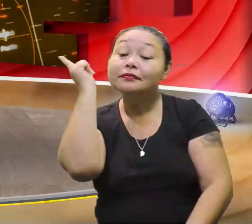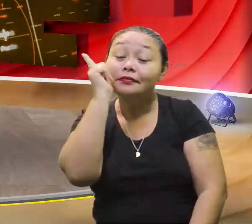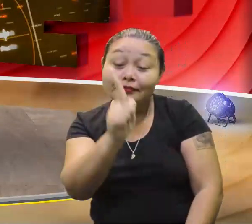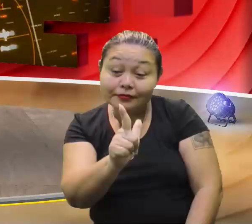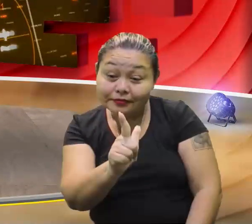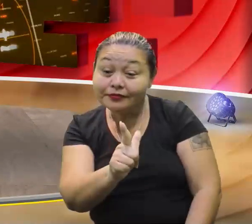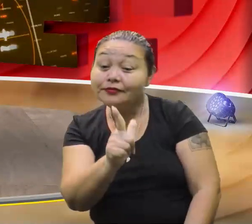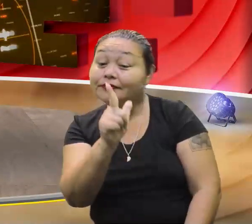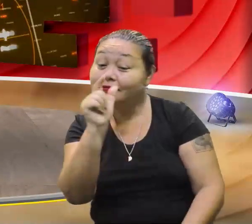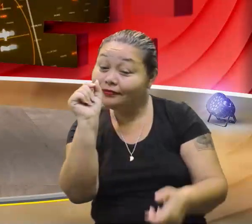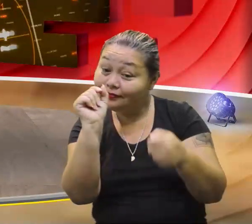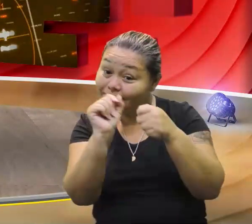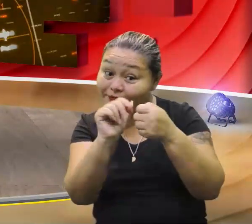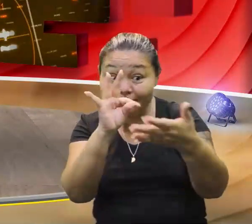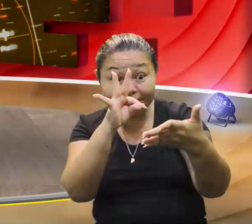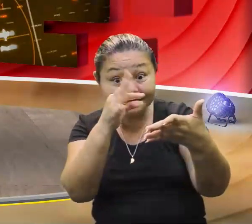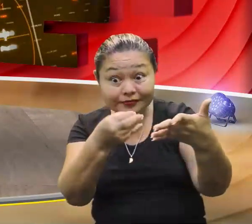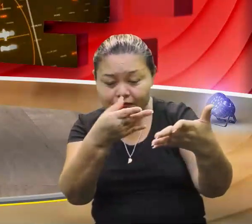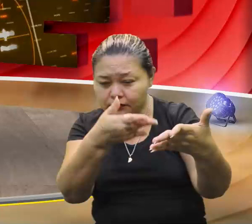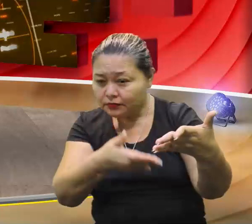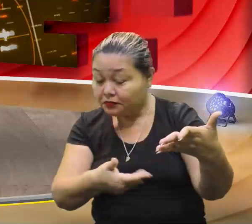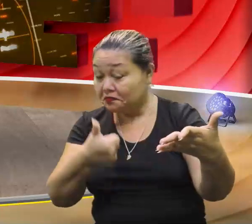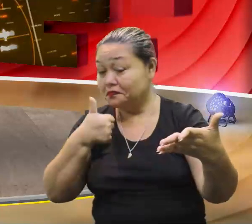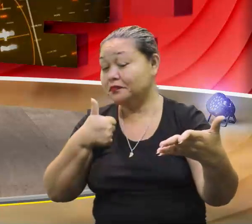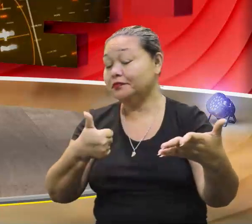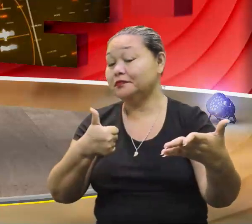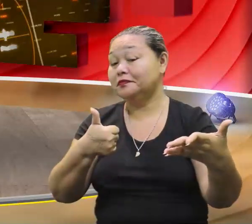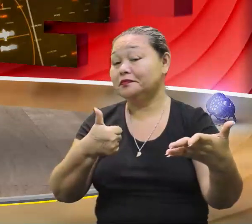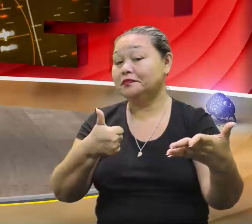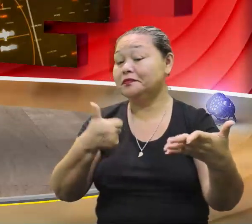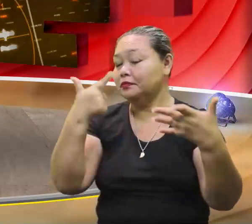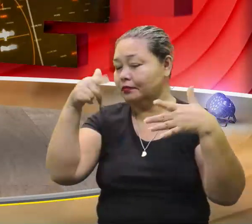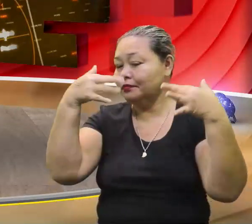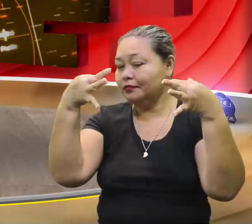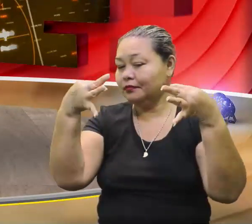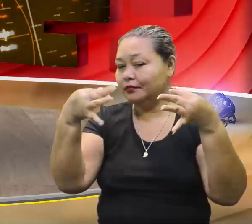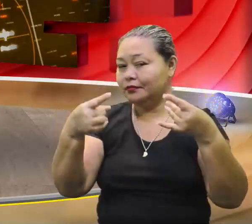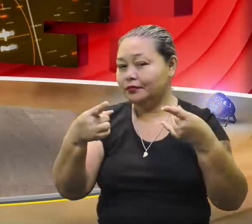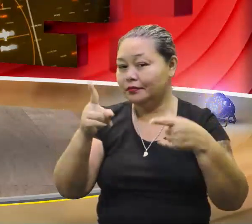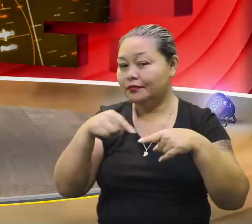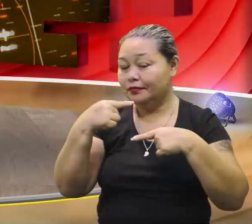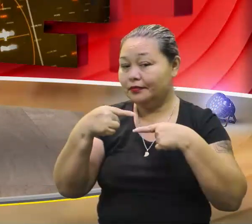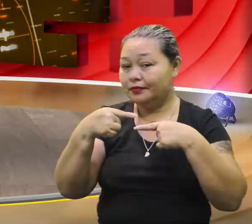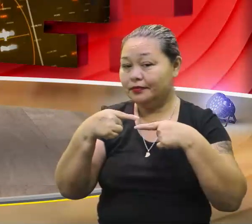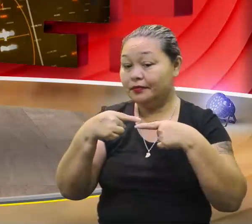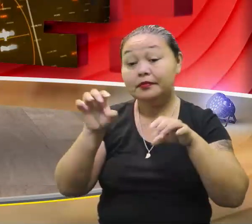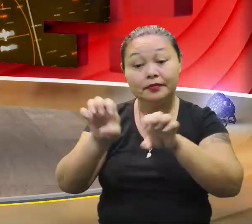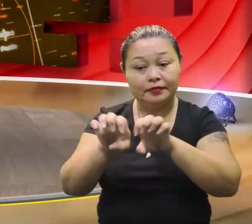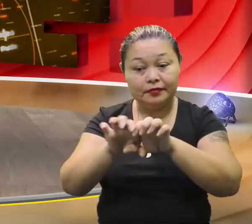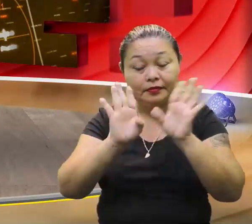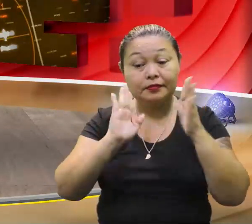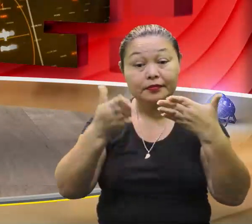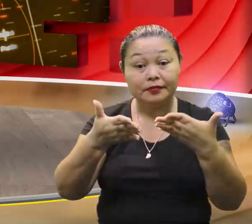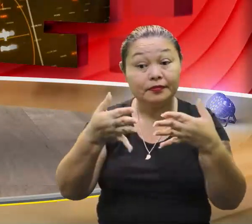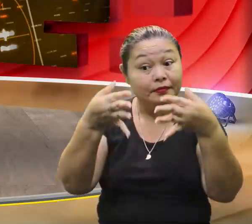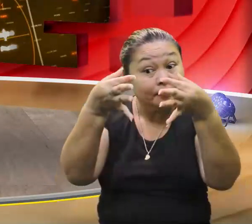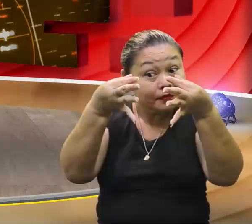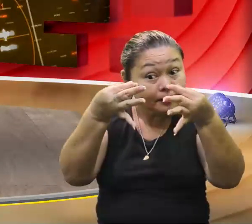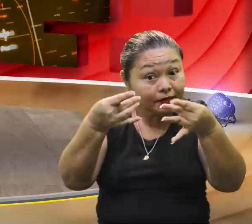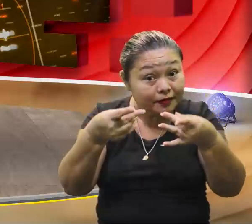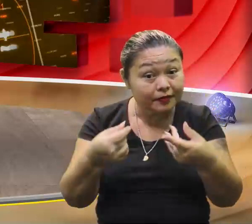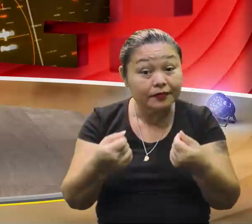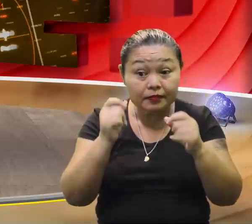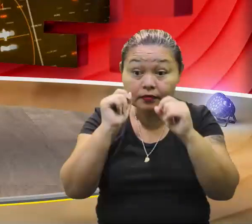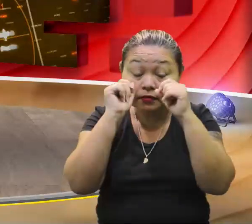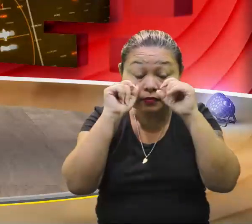fazer tudo? Com certeza. Beleza. Aí olha só o detalhe. Na parte de equação. Os detalhes.